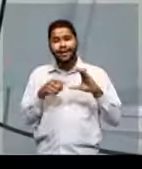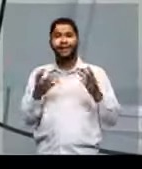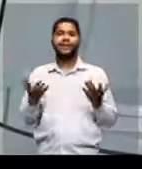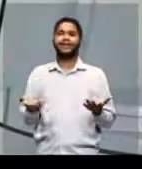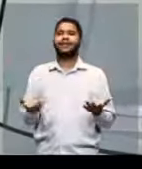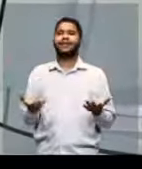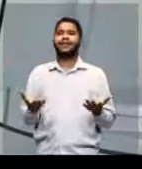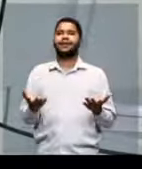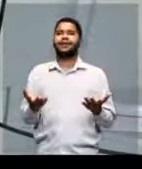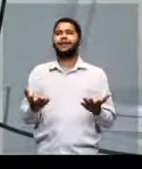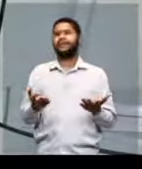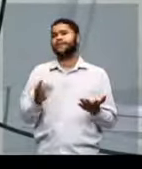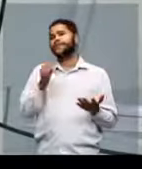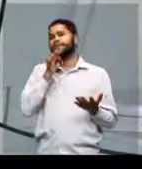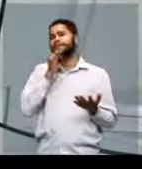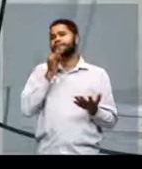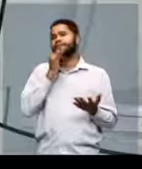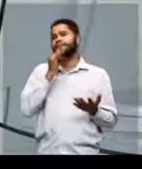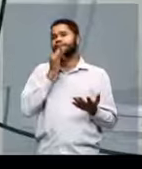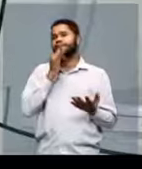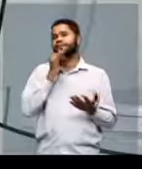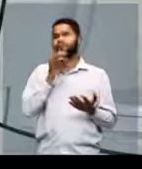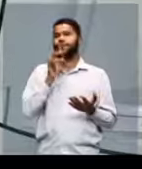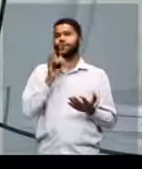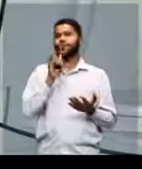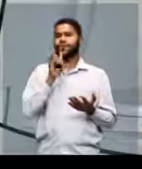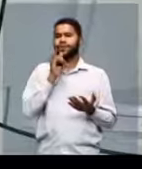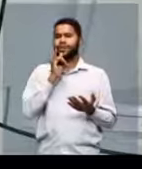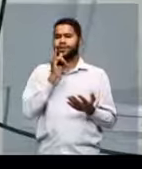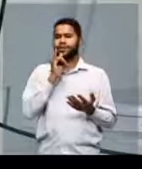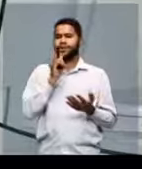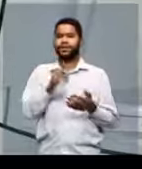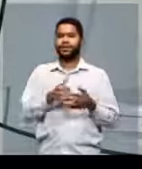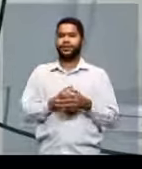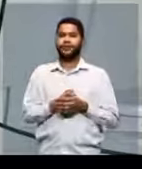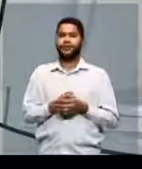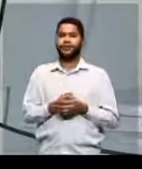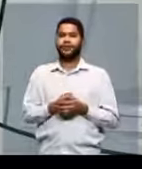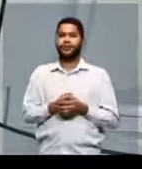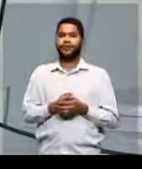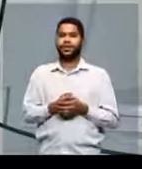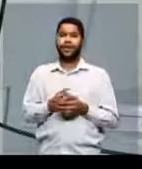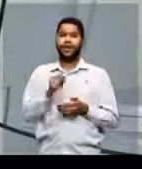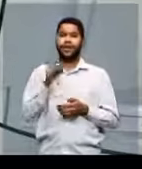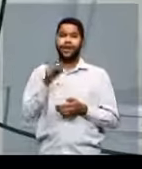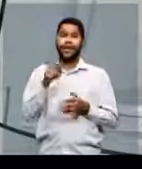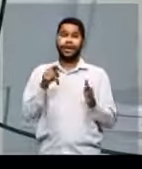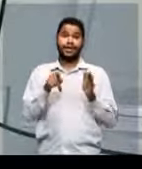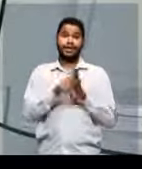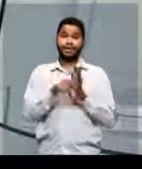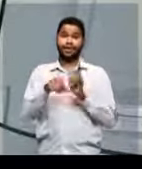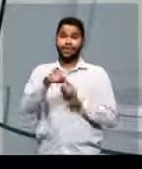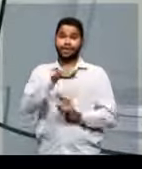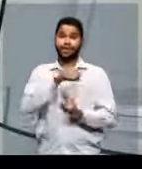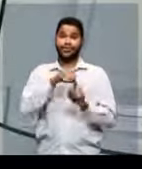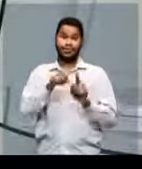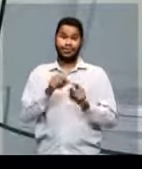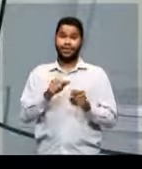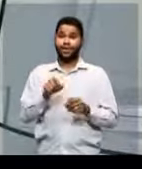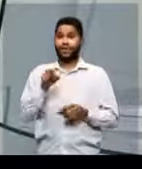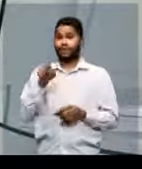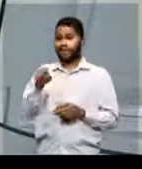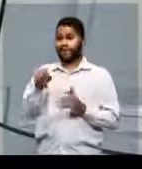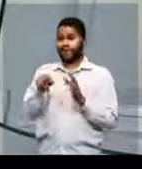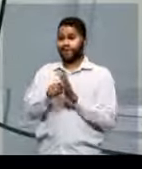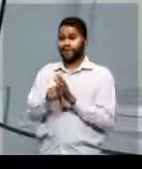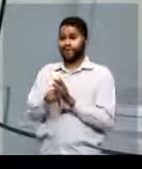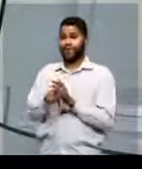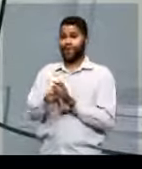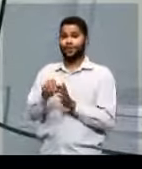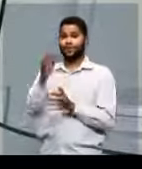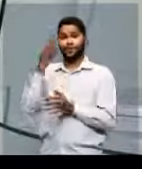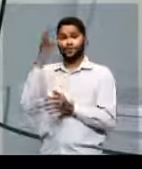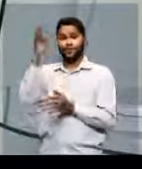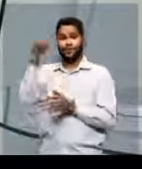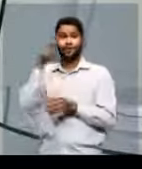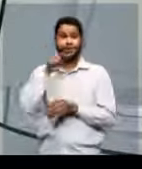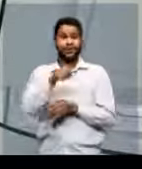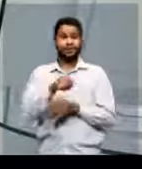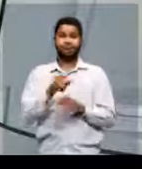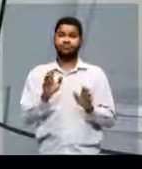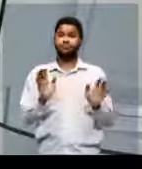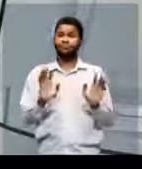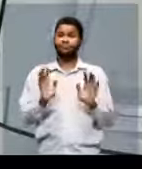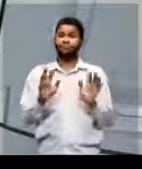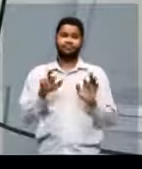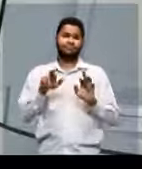ele não vem com um nomezinho assim na frente da pergunta dizendo essa questão é de sociologia, essa questão é de filosofia.